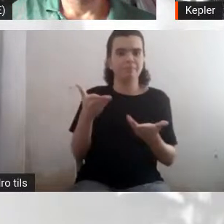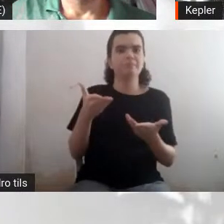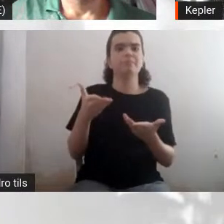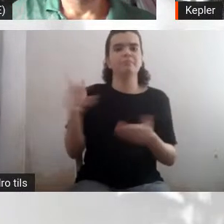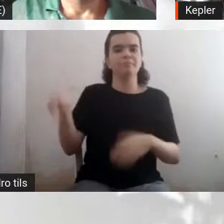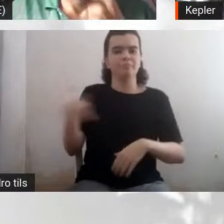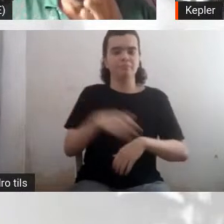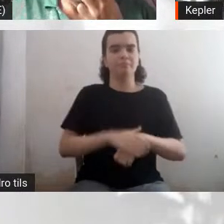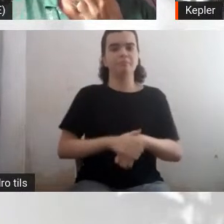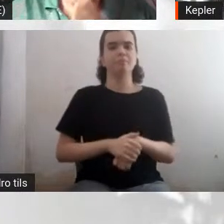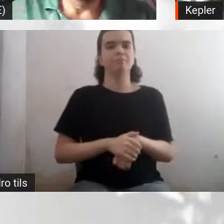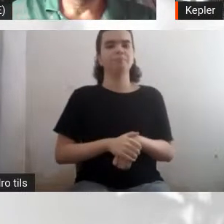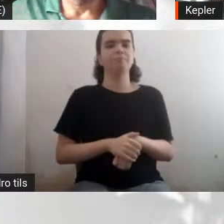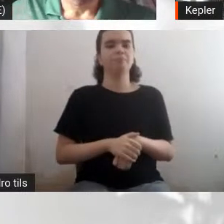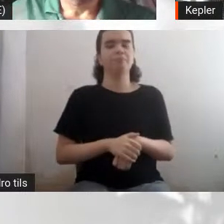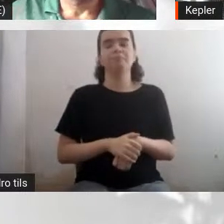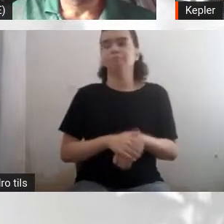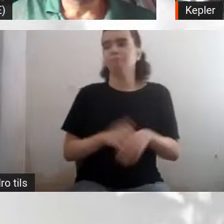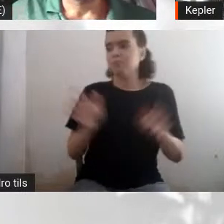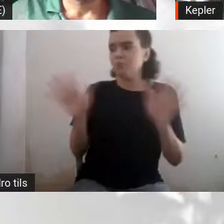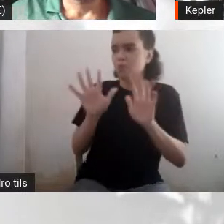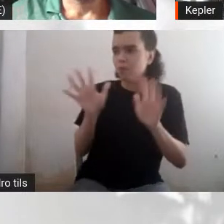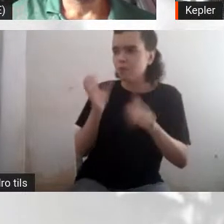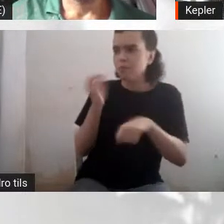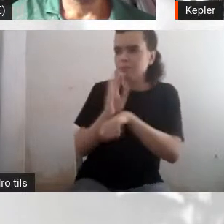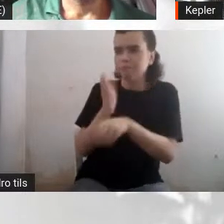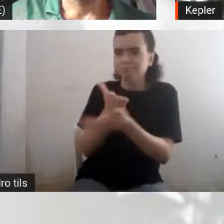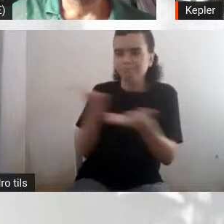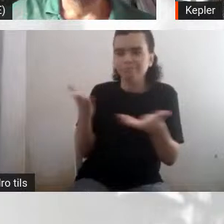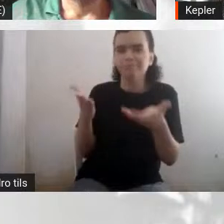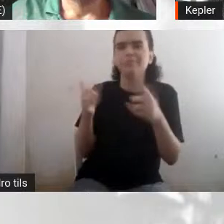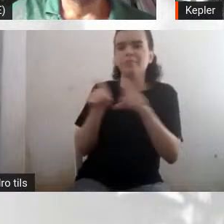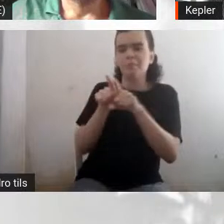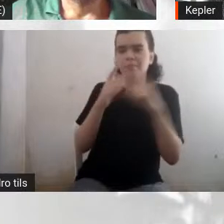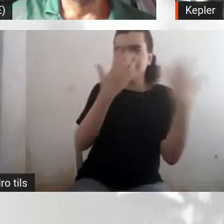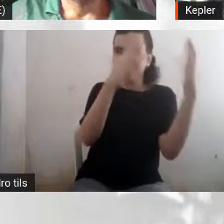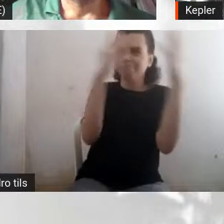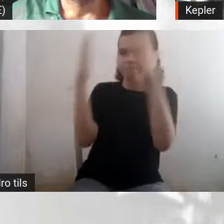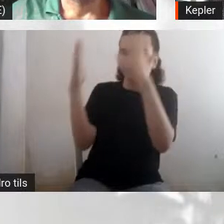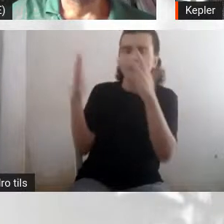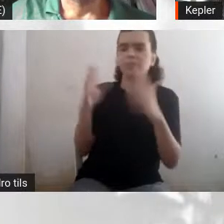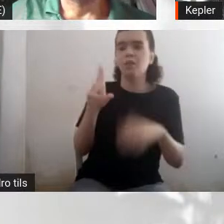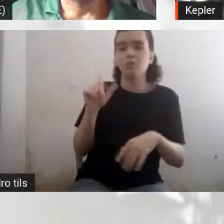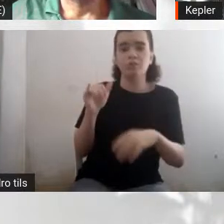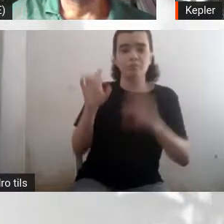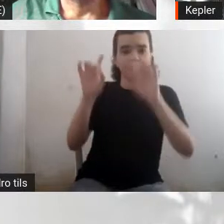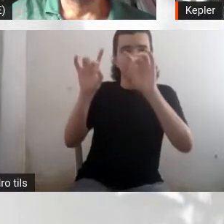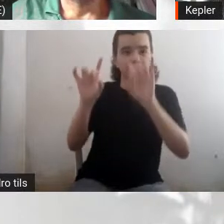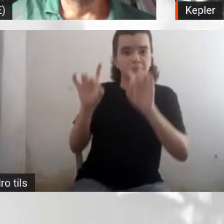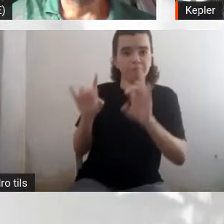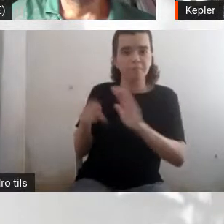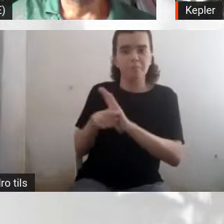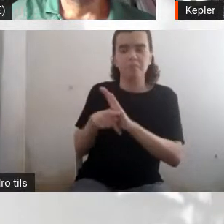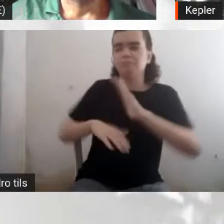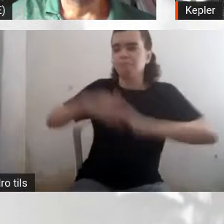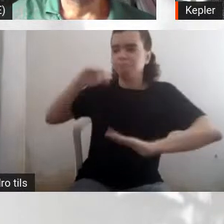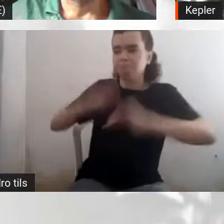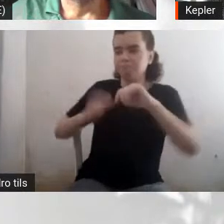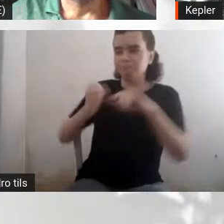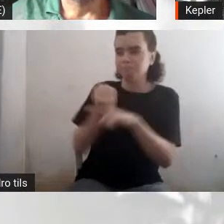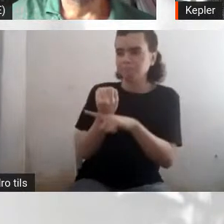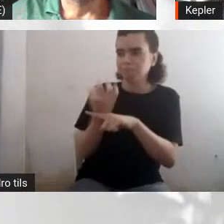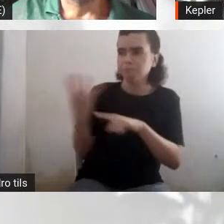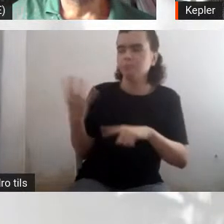feliz dia do físico, parabéns, né? Pelo dia do físico. Eu já vou avisando que às